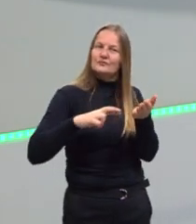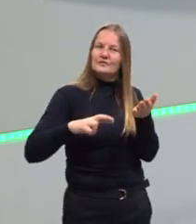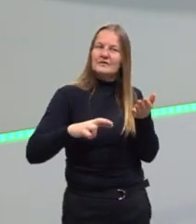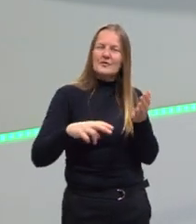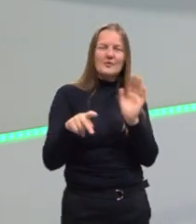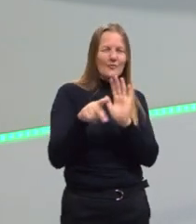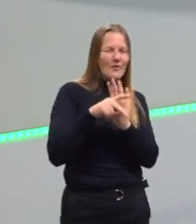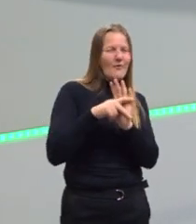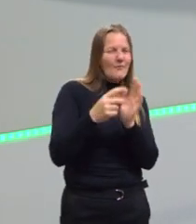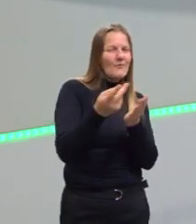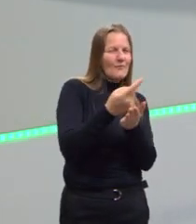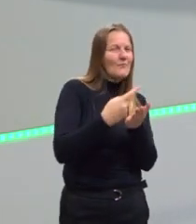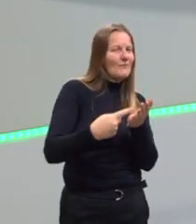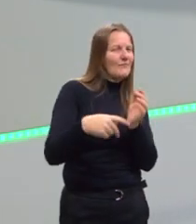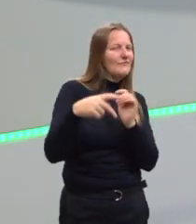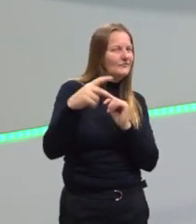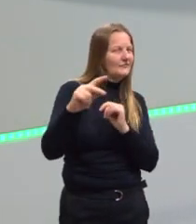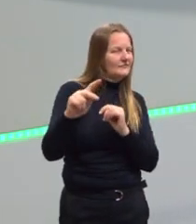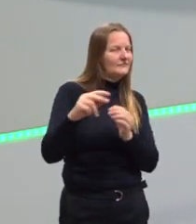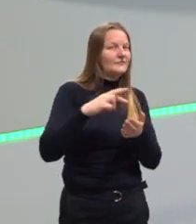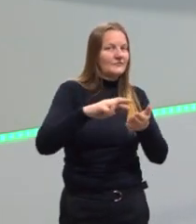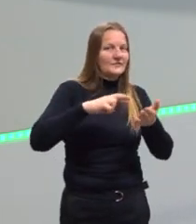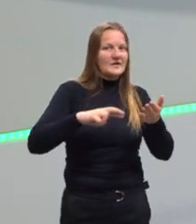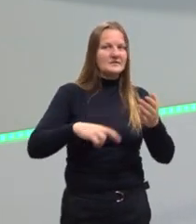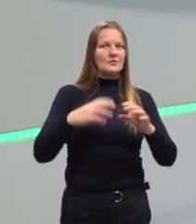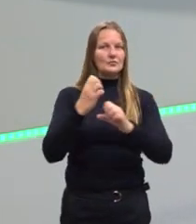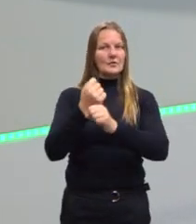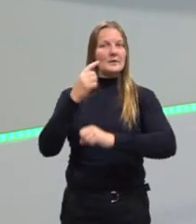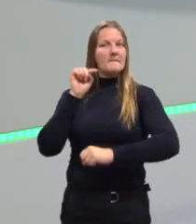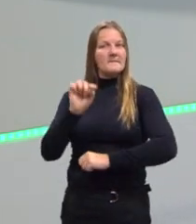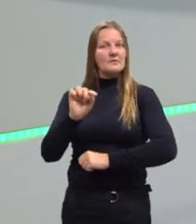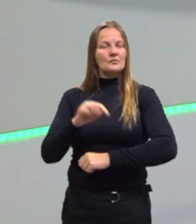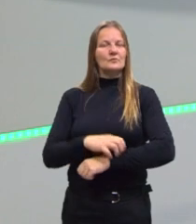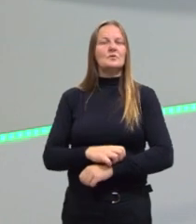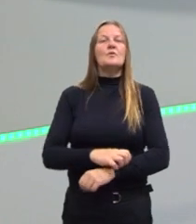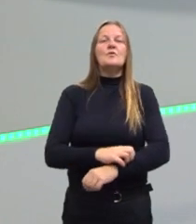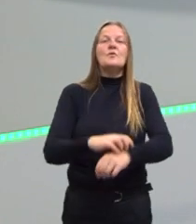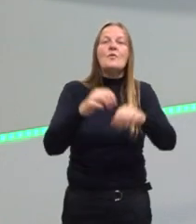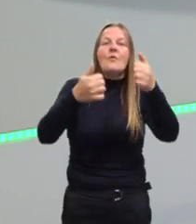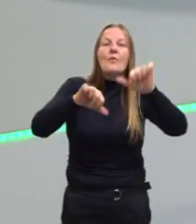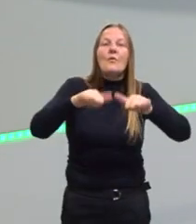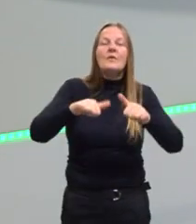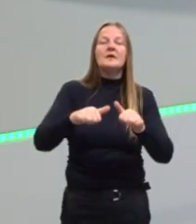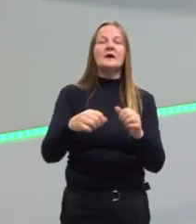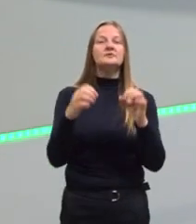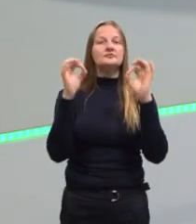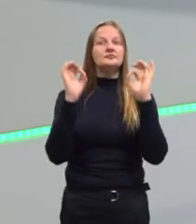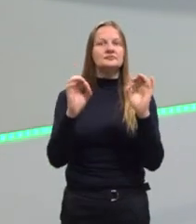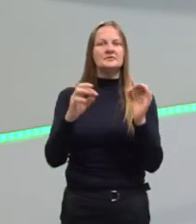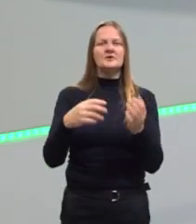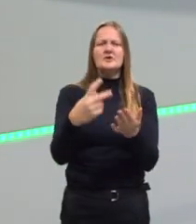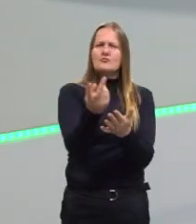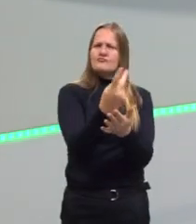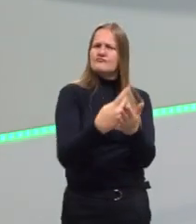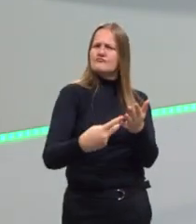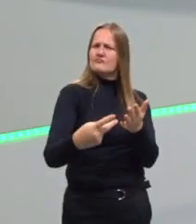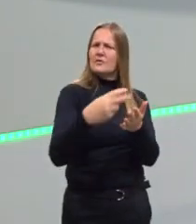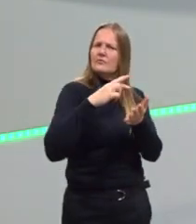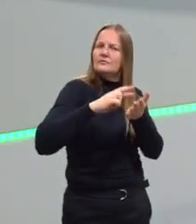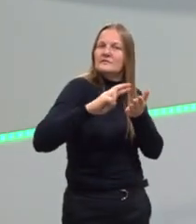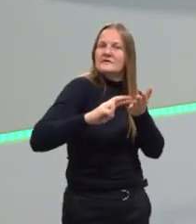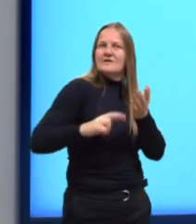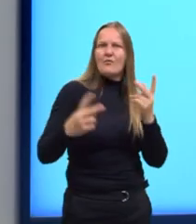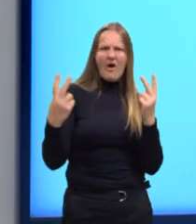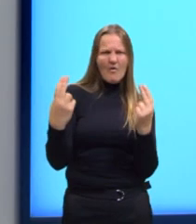para produzir a sua redação nota mil. Se você quer com a qualidade do realismo, com aquele detalhe